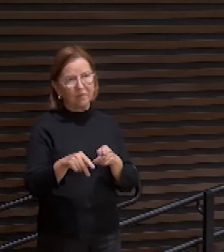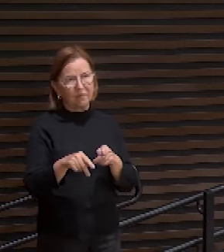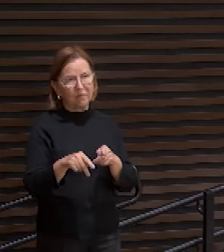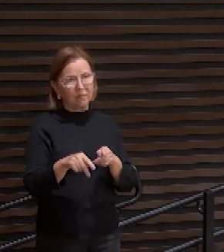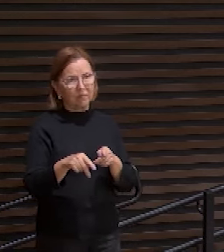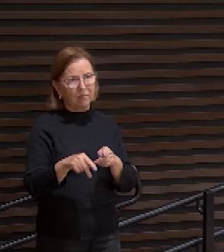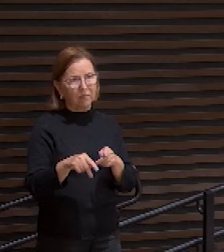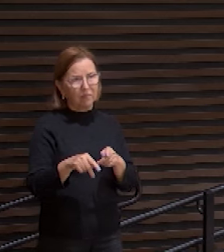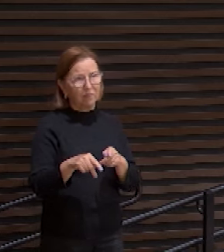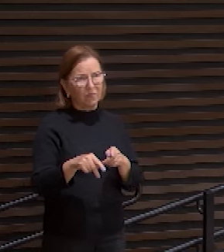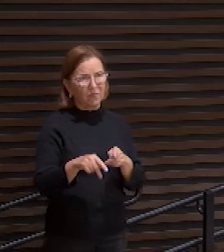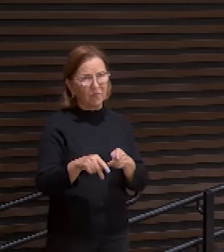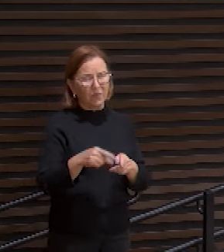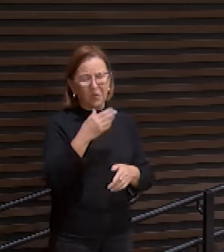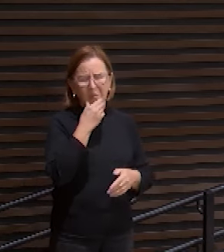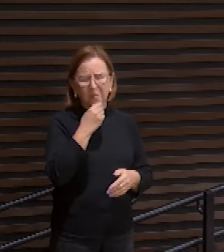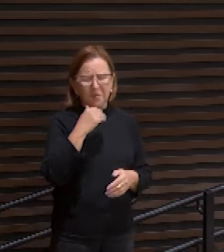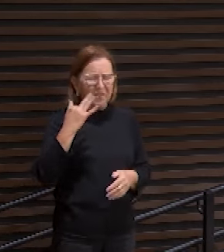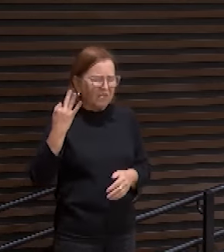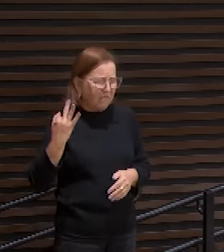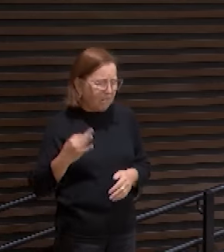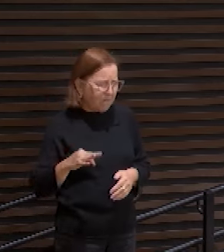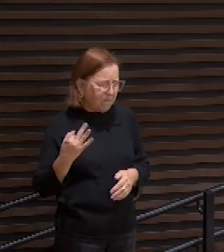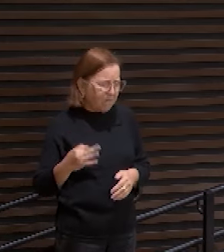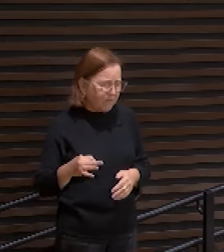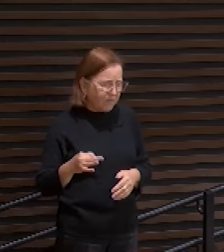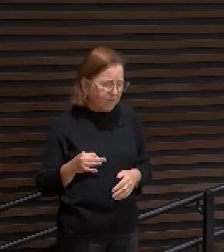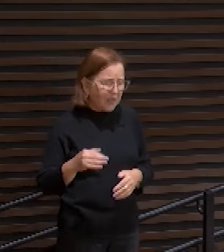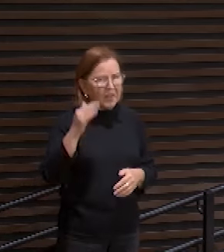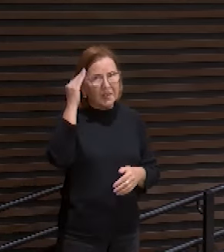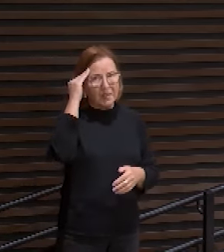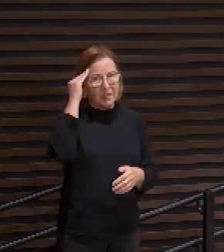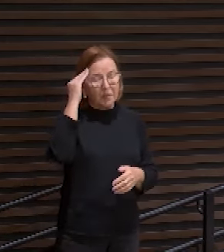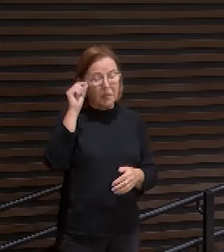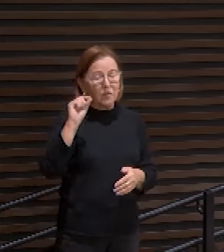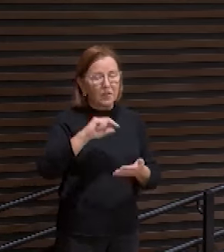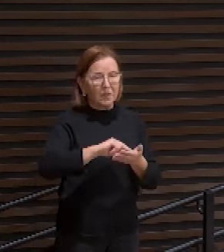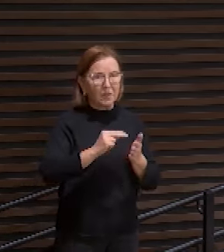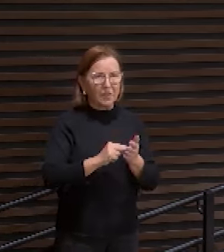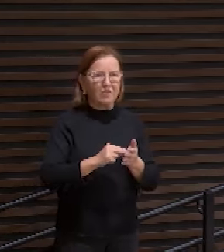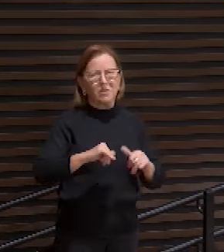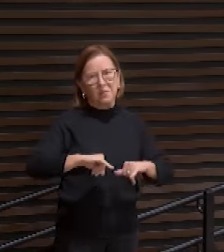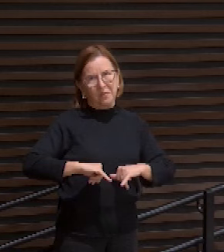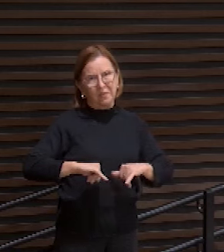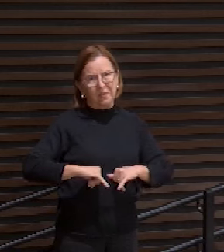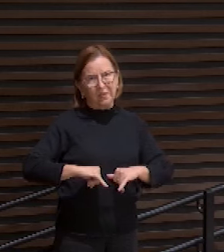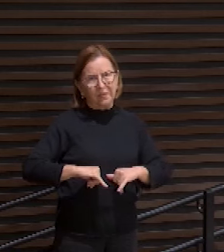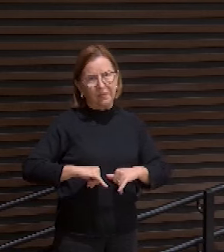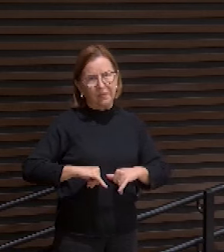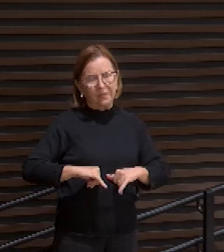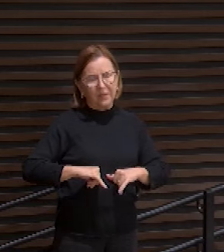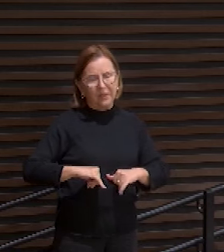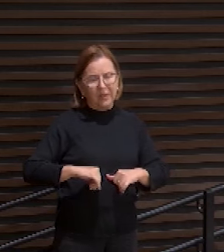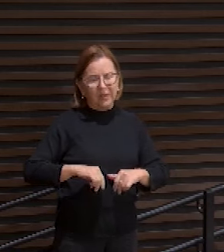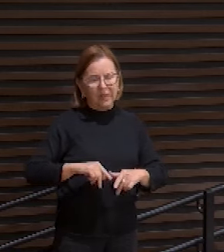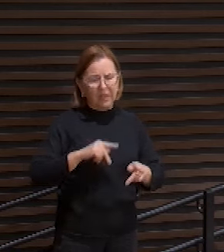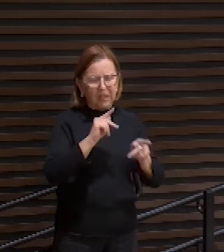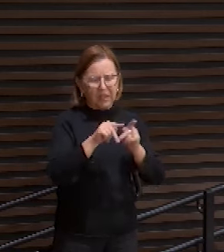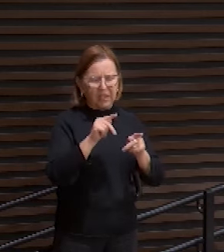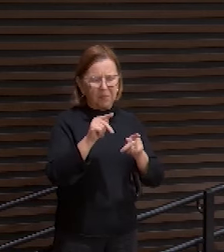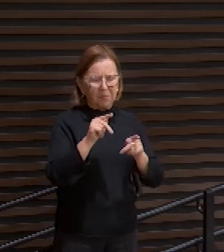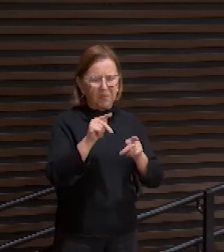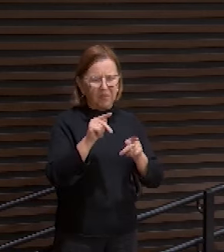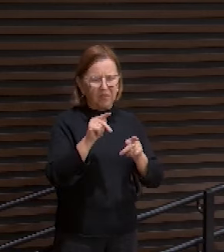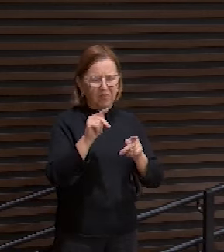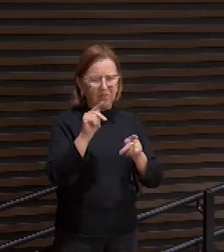Homem de dores que sabe o que é padecer. E como um de quem os homens escondem o rosto